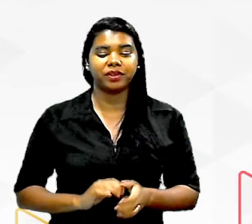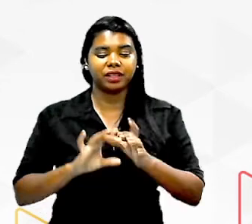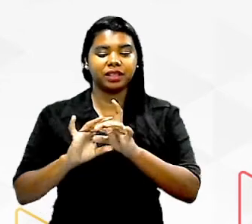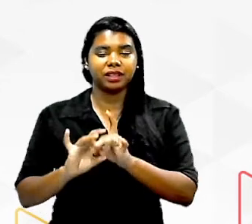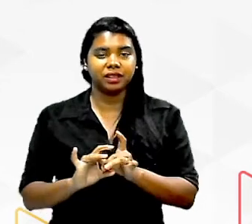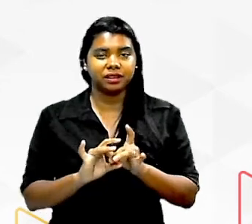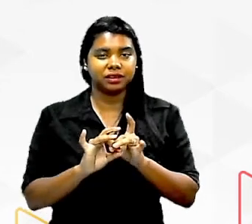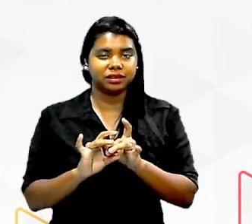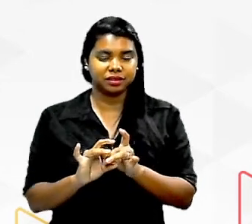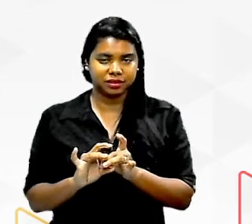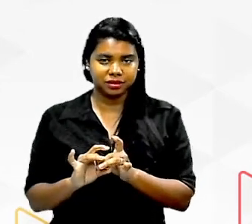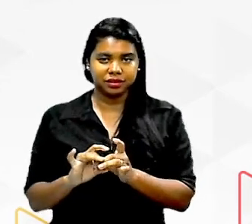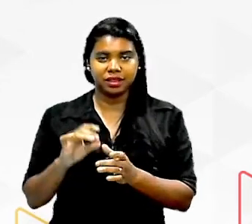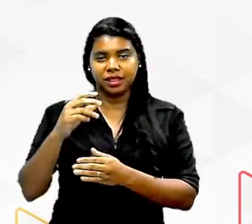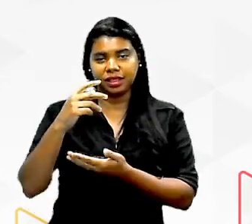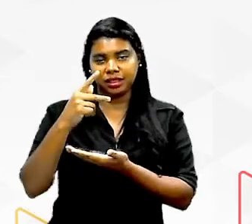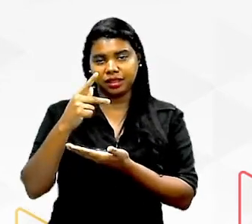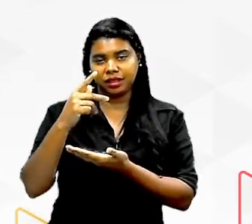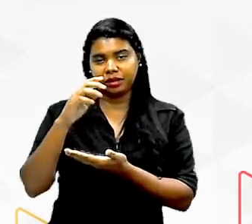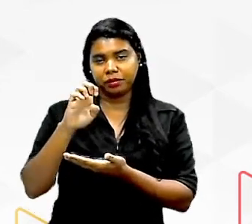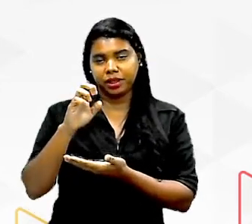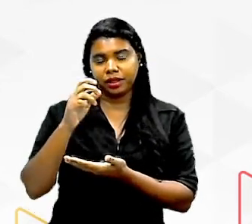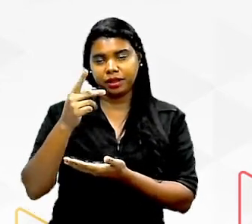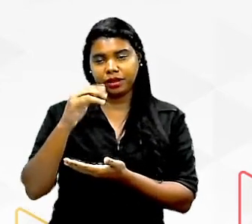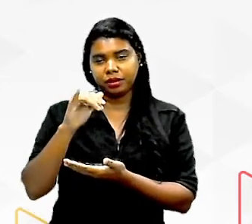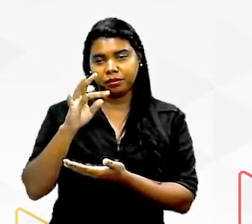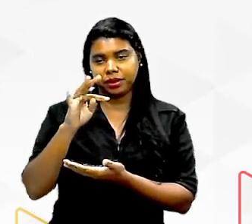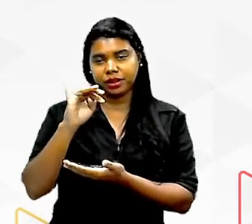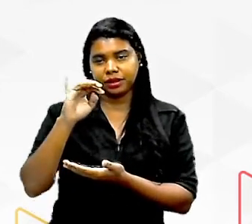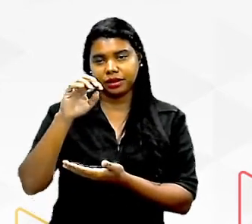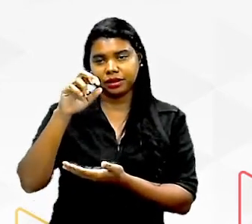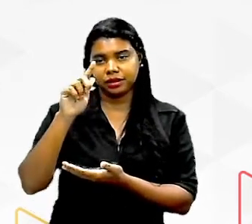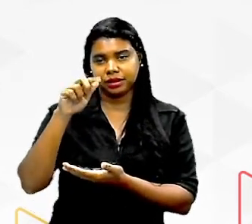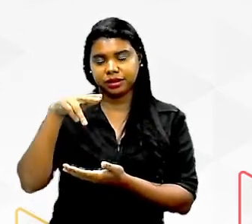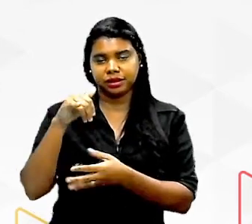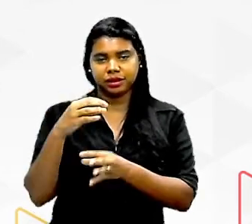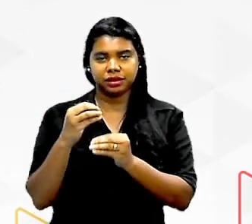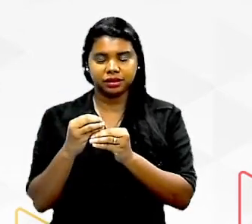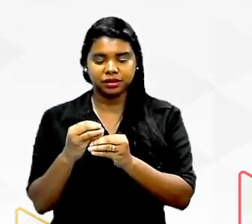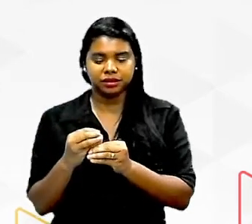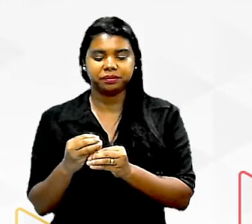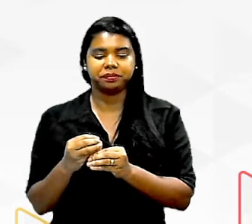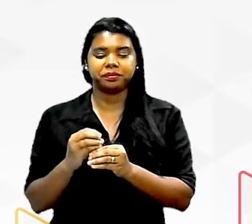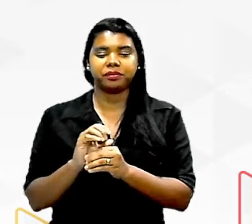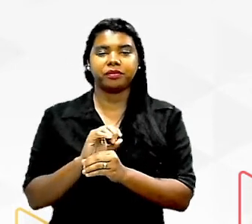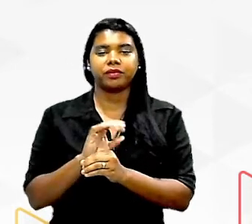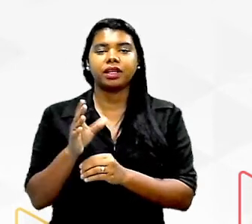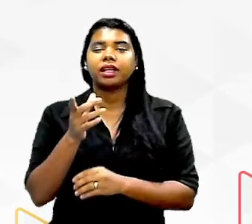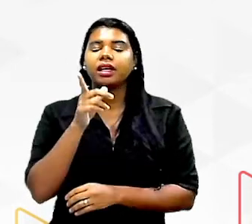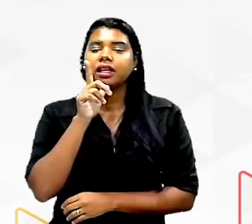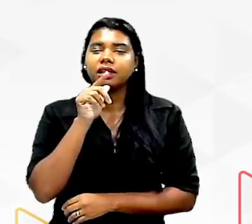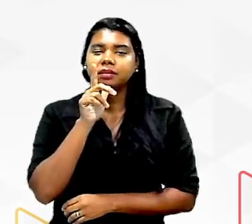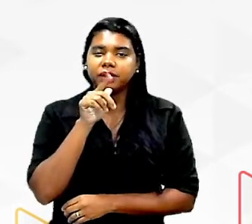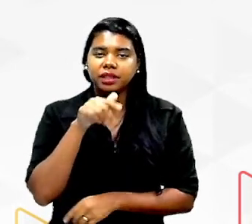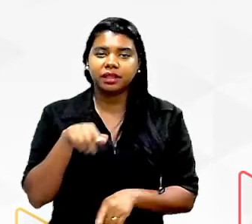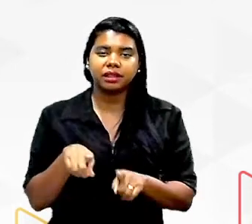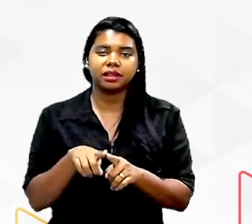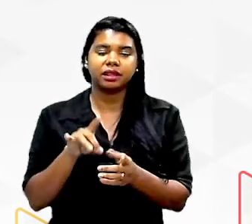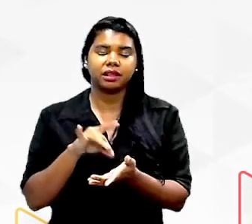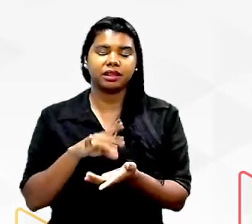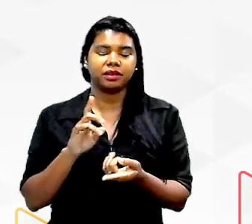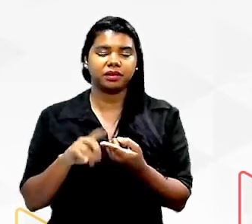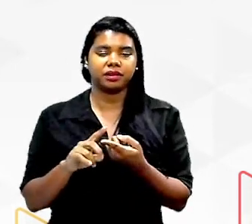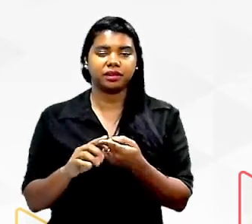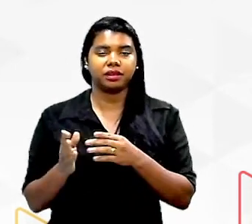ligação peptídica olha lá então na formação dessa ligação libera a água e agora eu tenho um